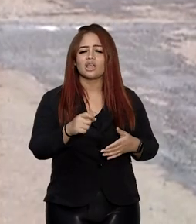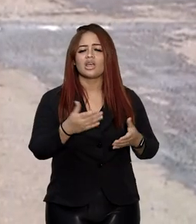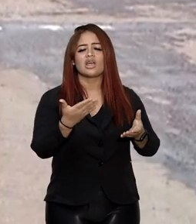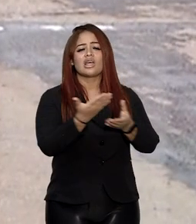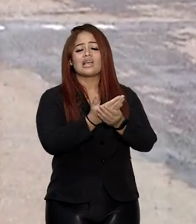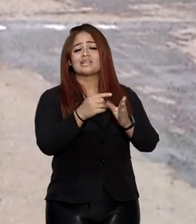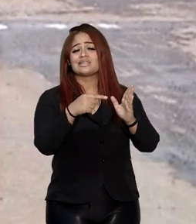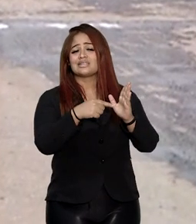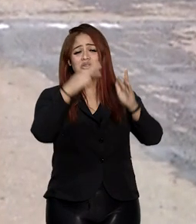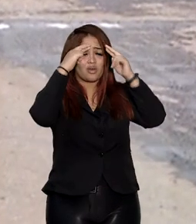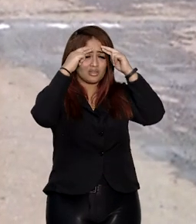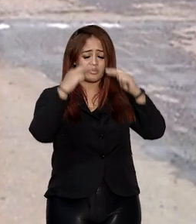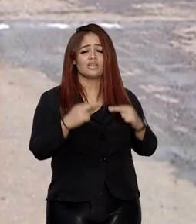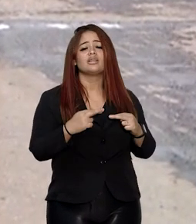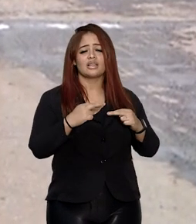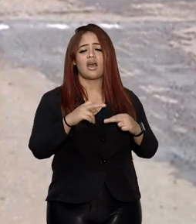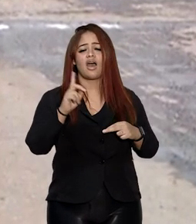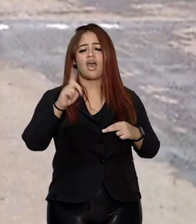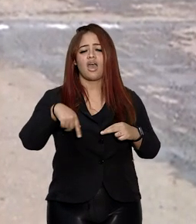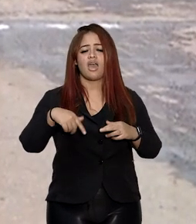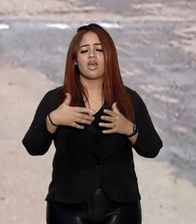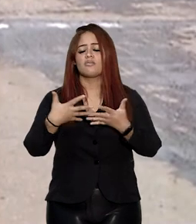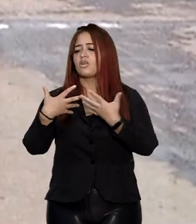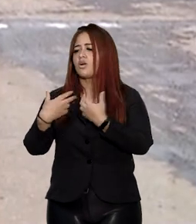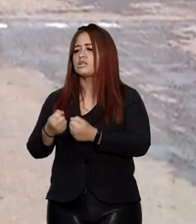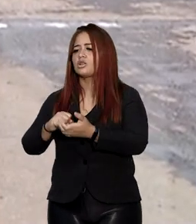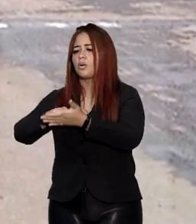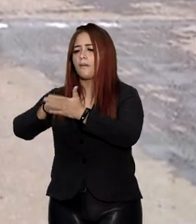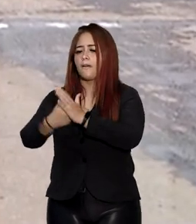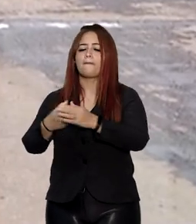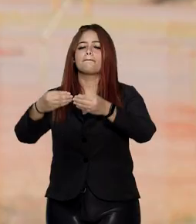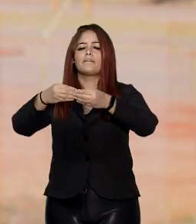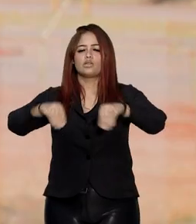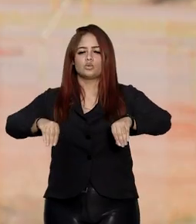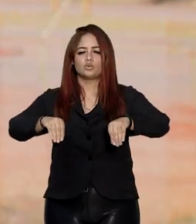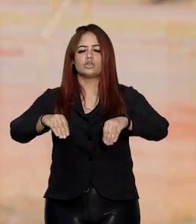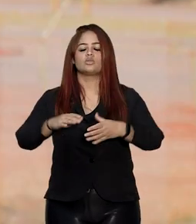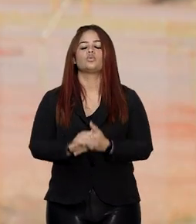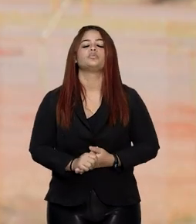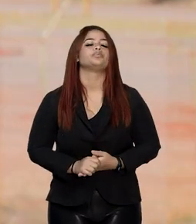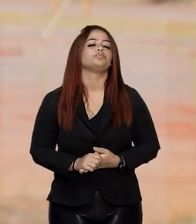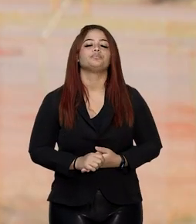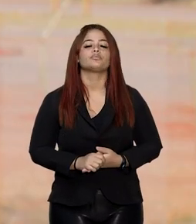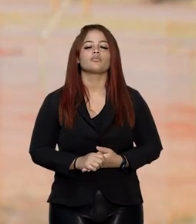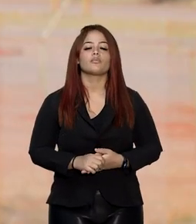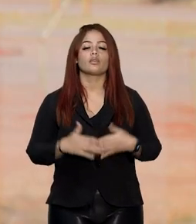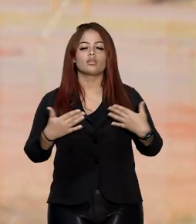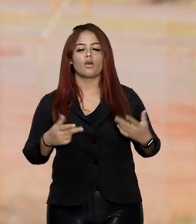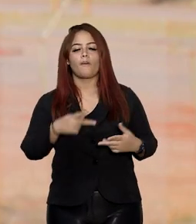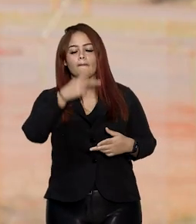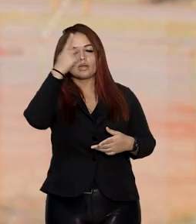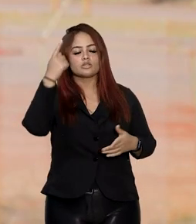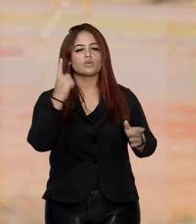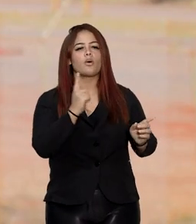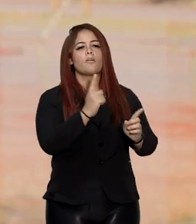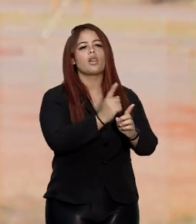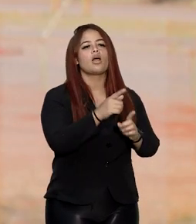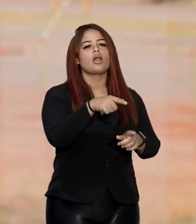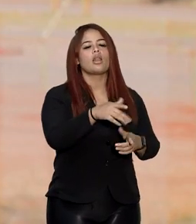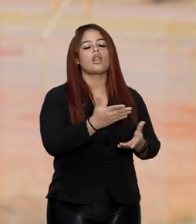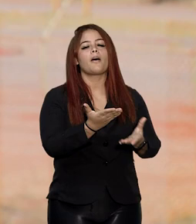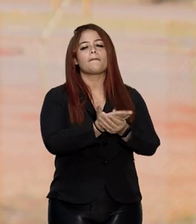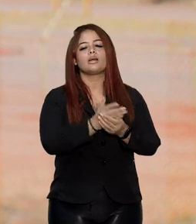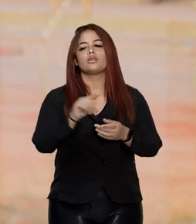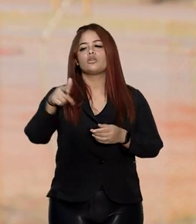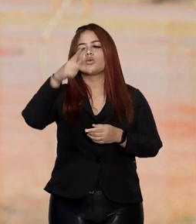significava omissão lesiva aos cofres públicos distritais. Um dos ocupantes do cartódromo pôs embargos de terceiros,